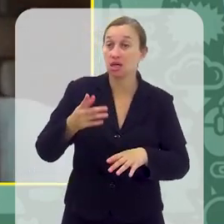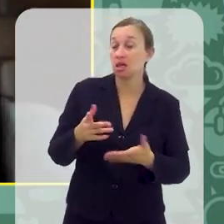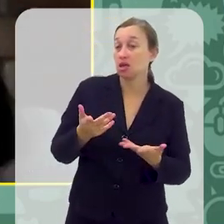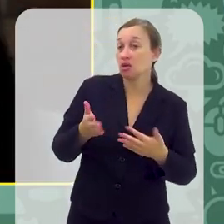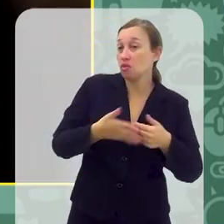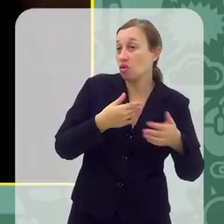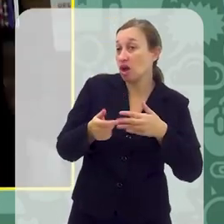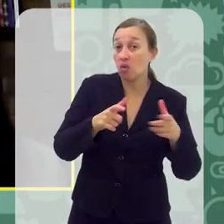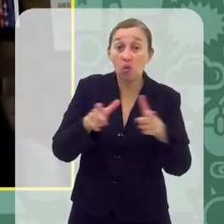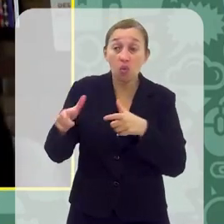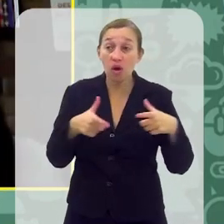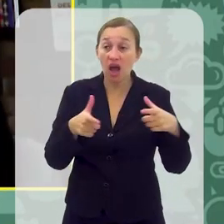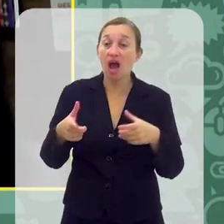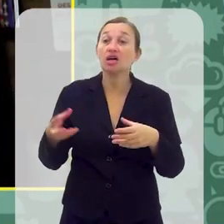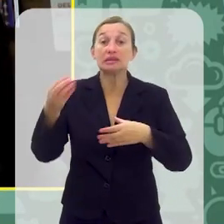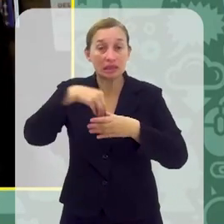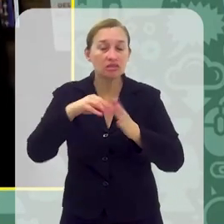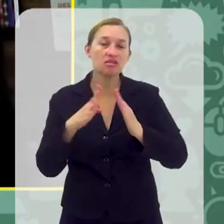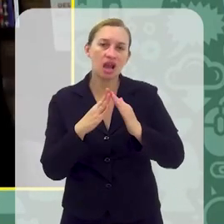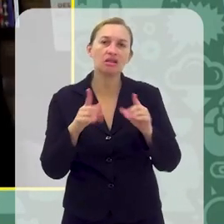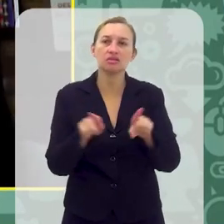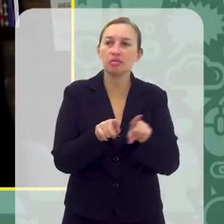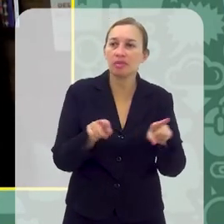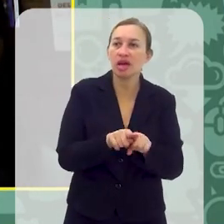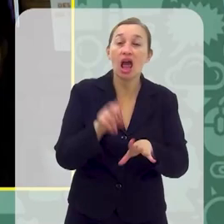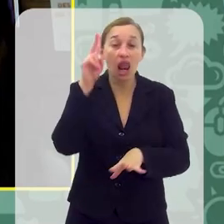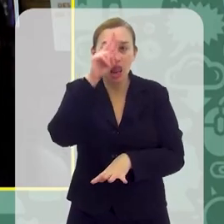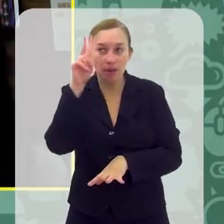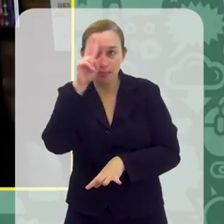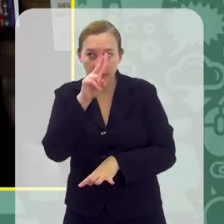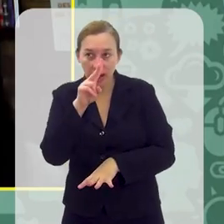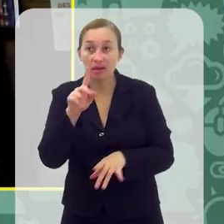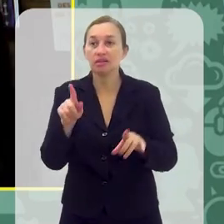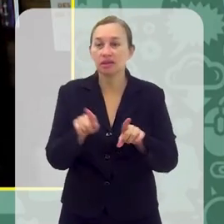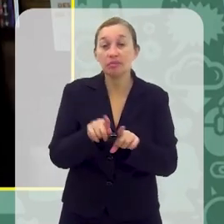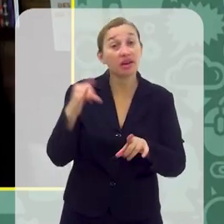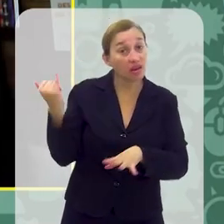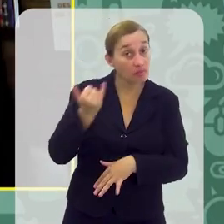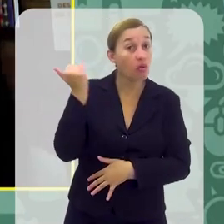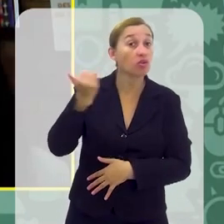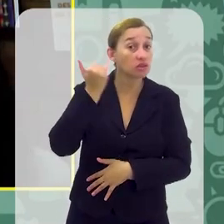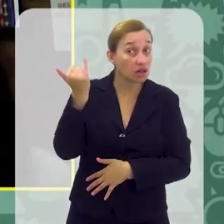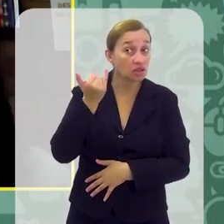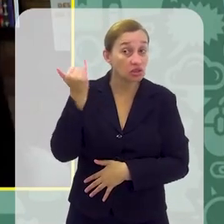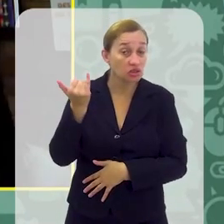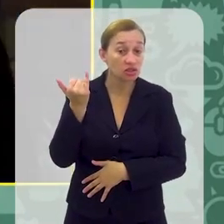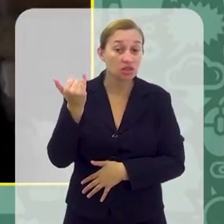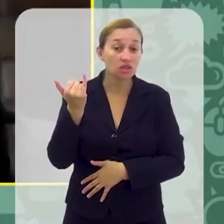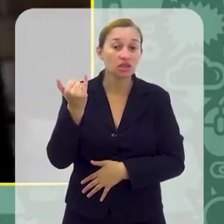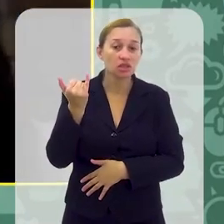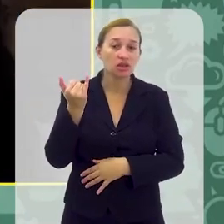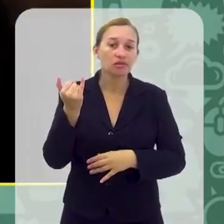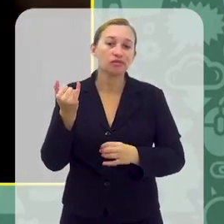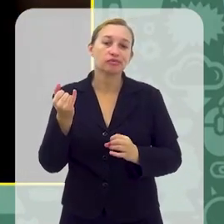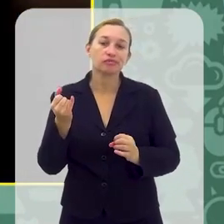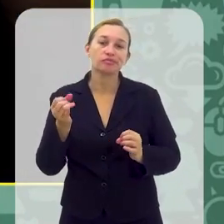parquinho, para alguma coisa assim, mas dentro de casa também, e lembrar que o ósseo também é muito importante, então a gente, eu sei que é difícil, é um